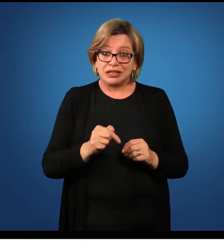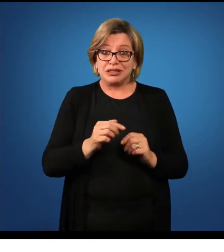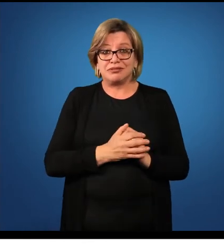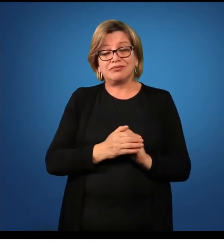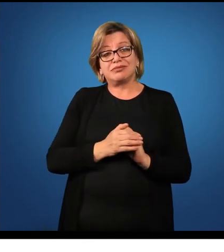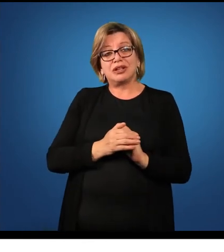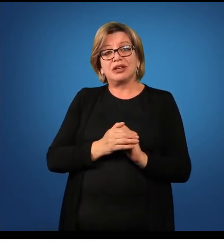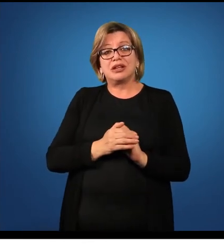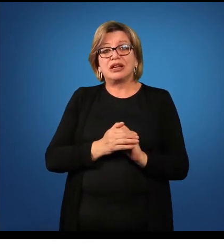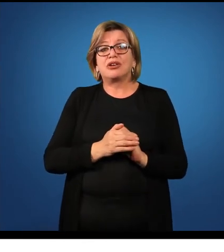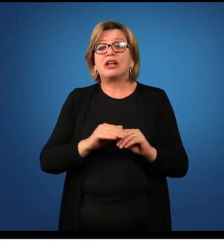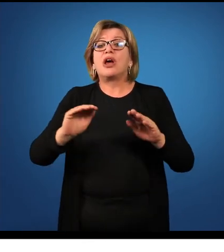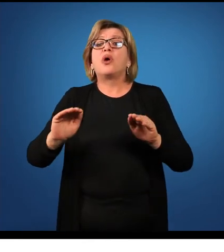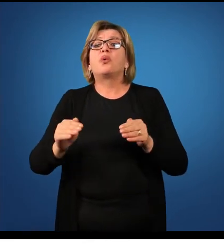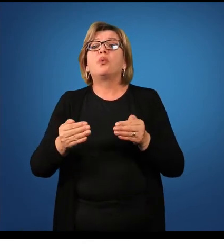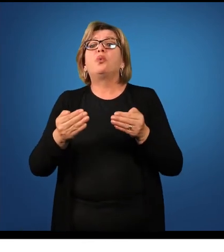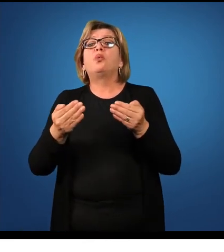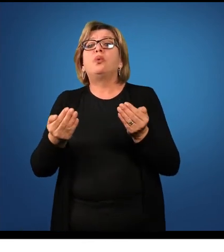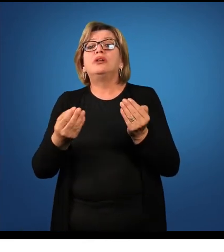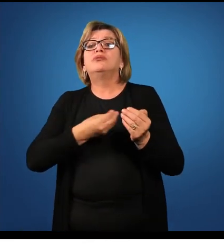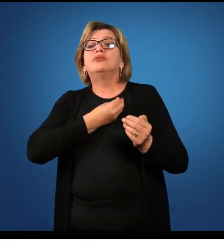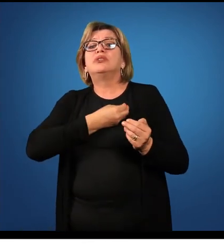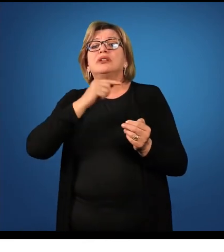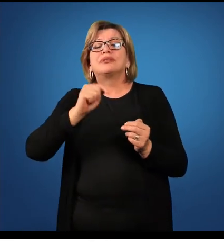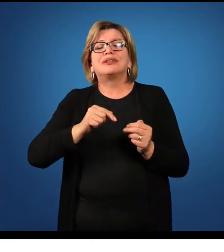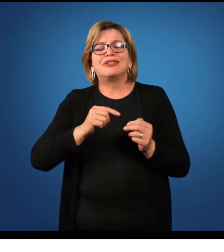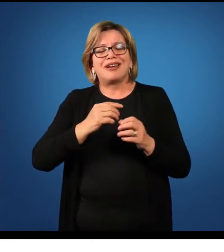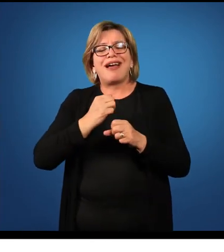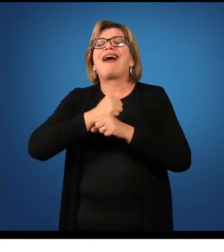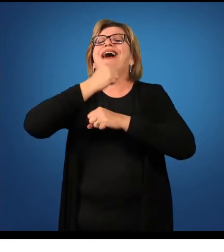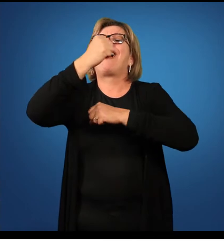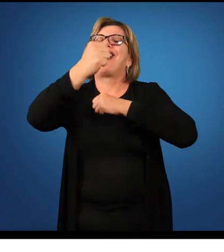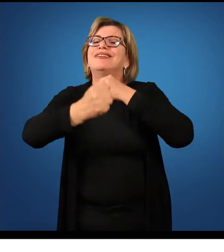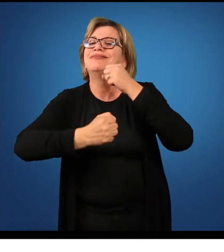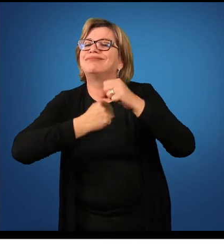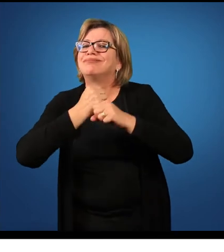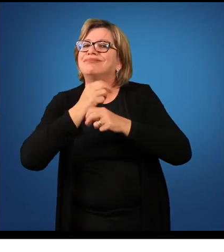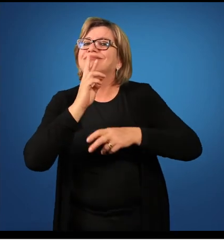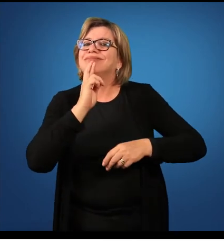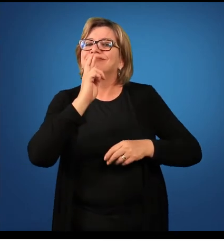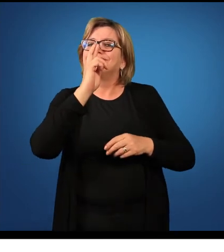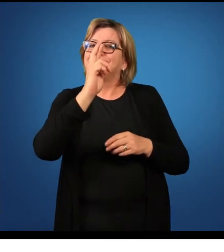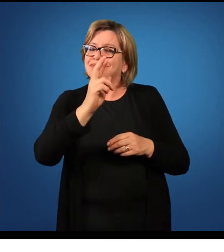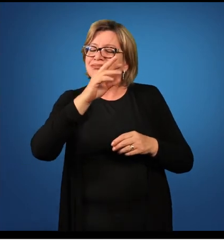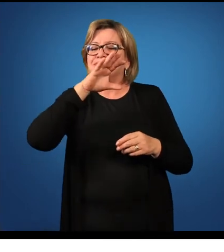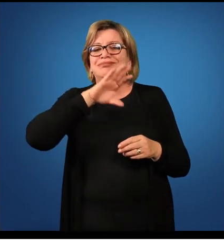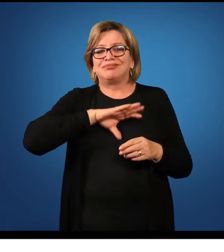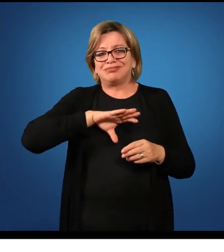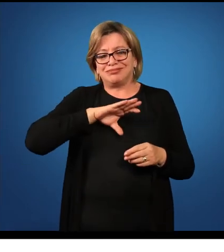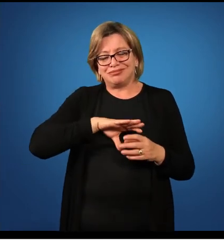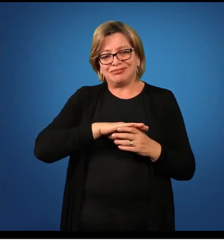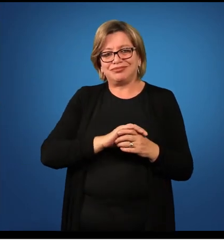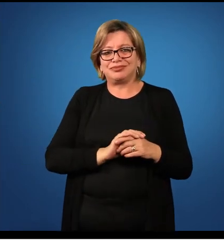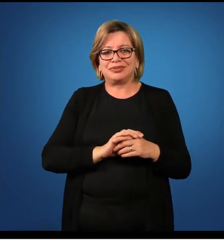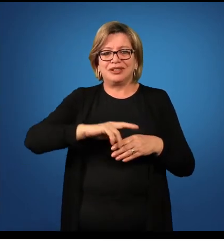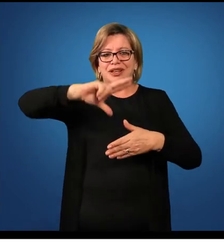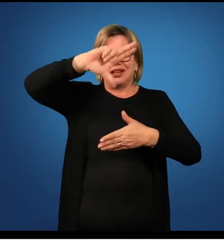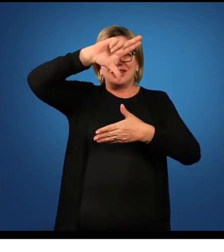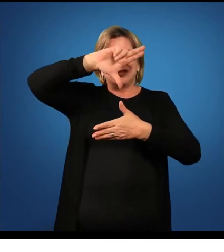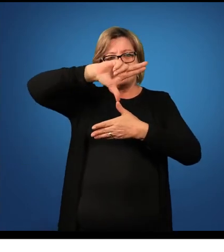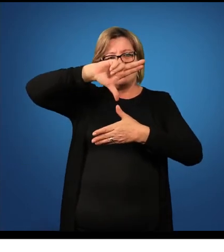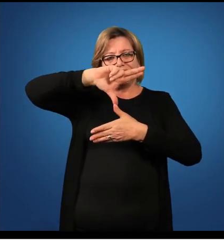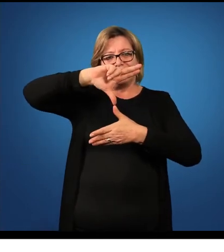é que estaremos aqui no próximo ano, no ano que vem, como usamos aí na língua portuguesa. No latim